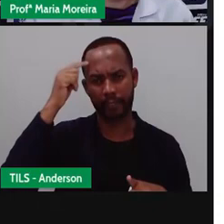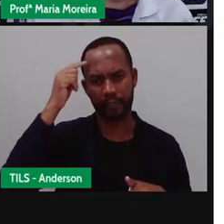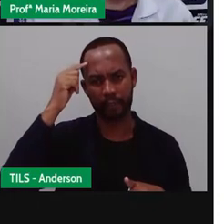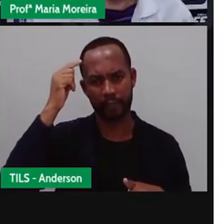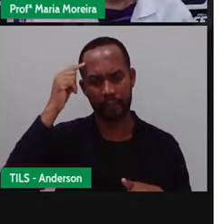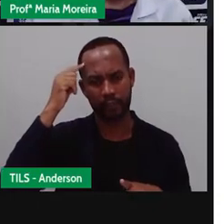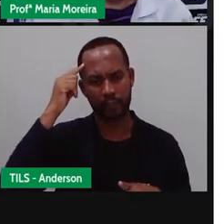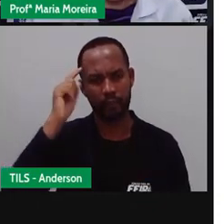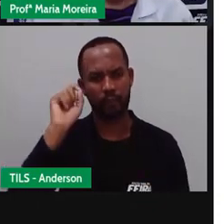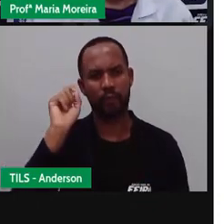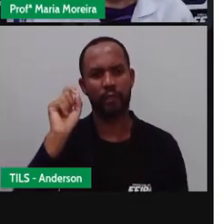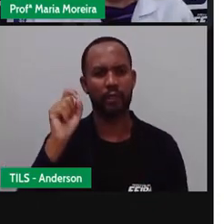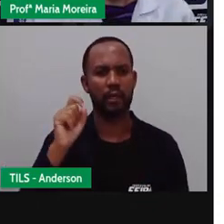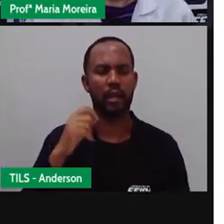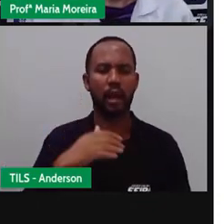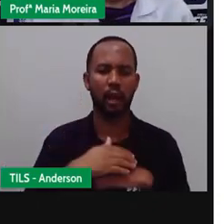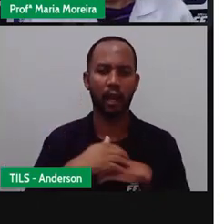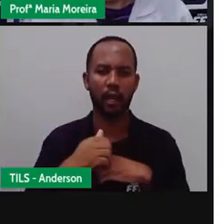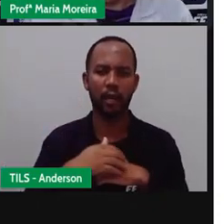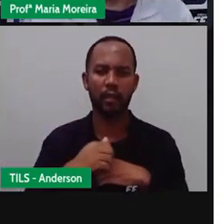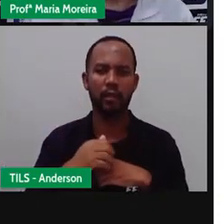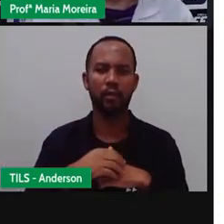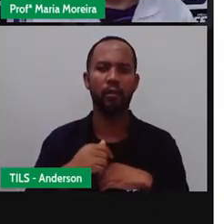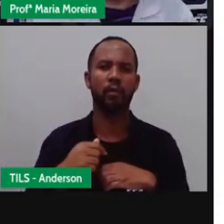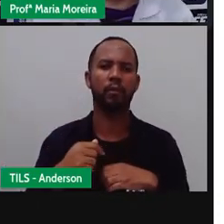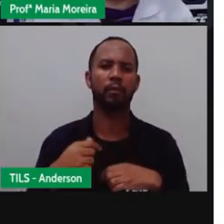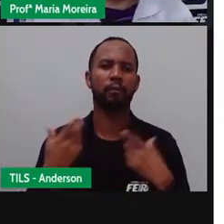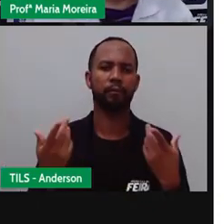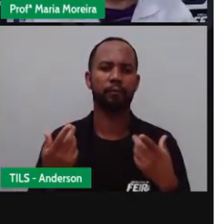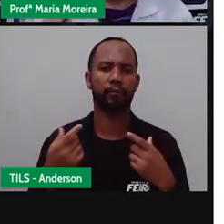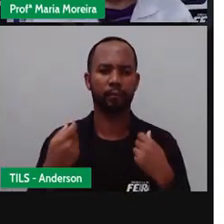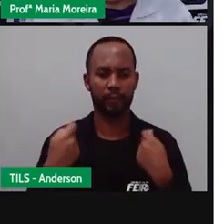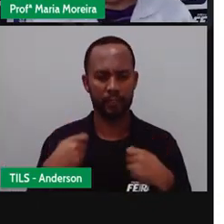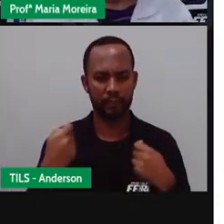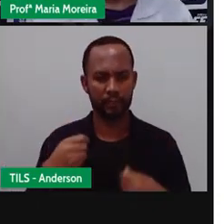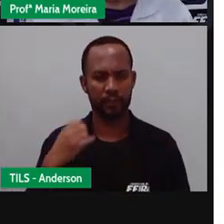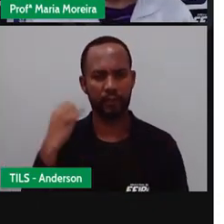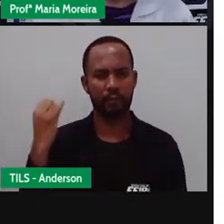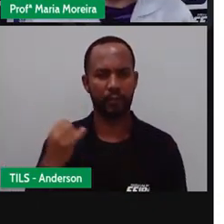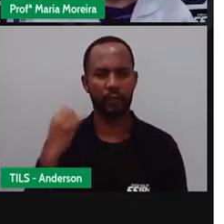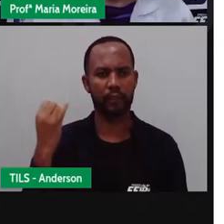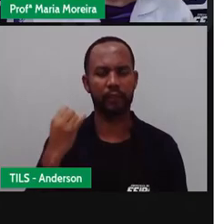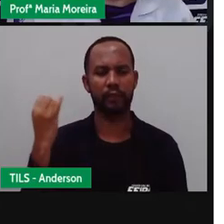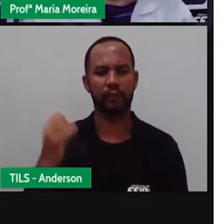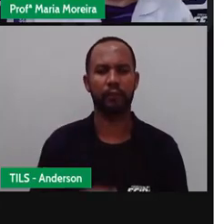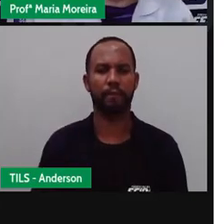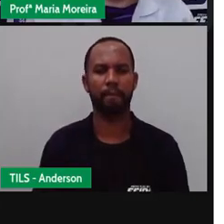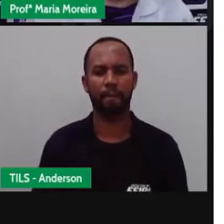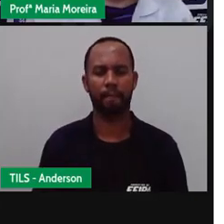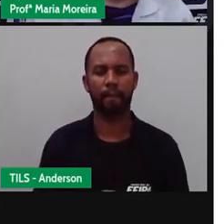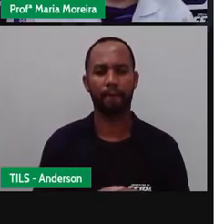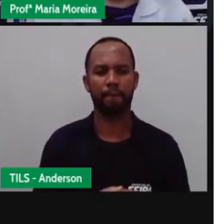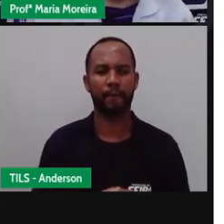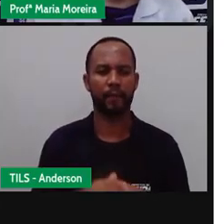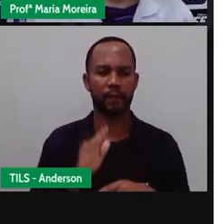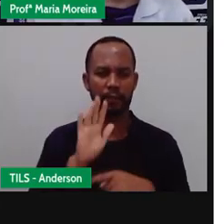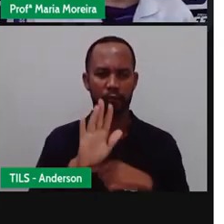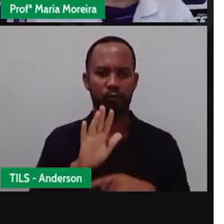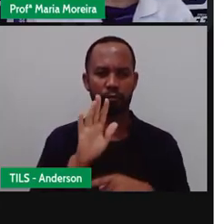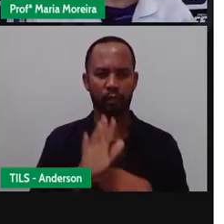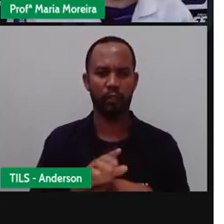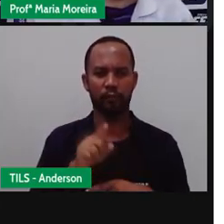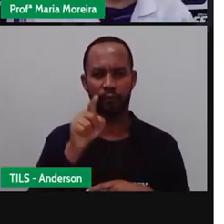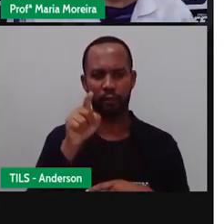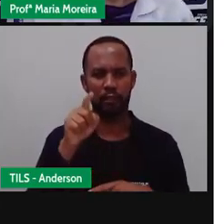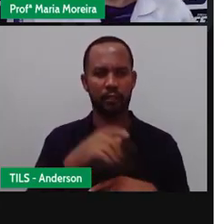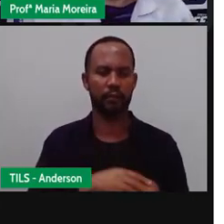pensem Principalmente Com carinho Porque o meio ambiente Com certeza Precisa da ajuda De vocês E